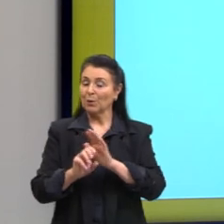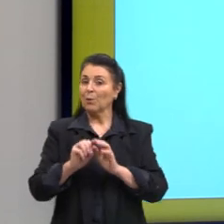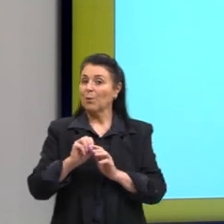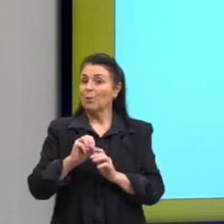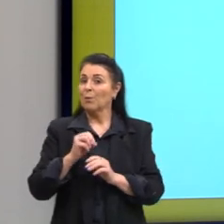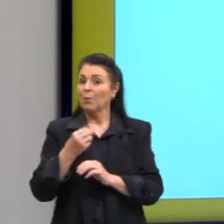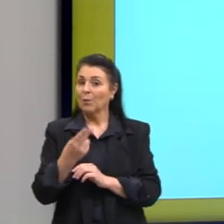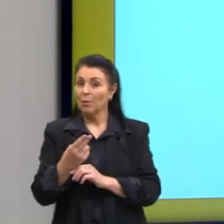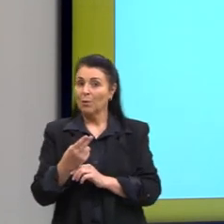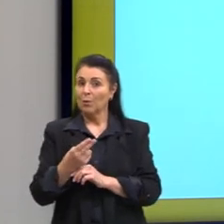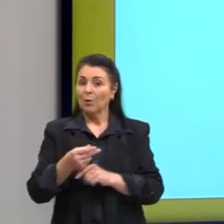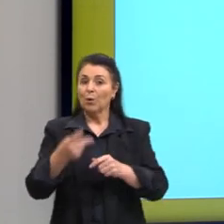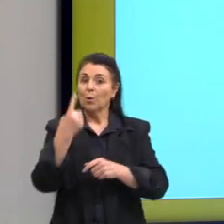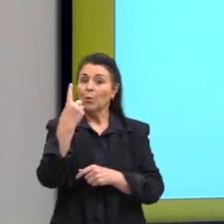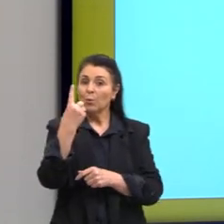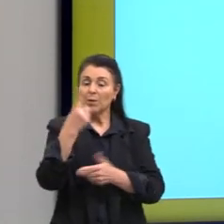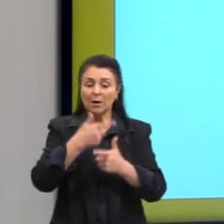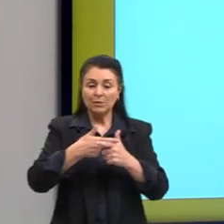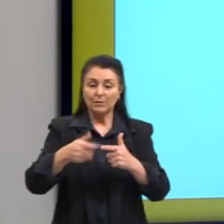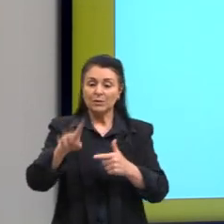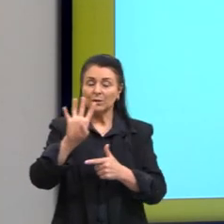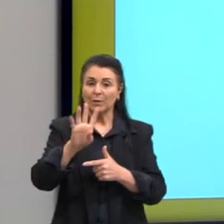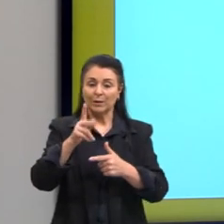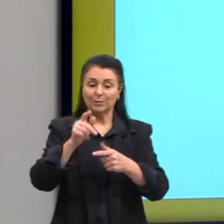uma totalidade dividida em quatro partes.